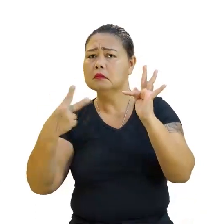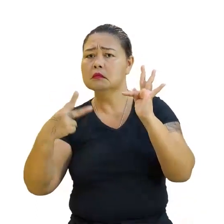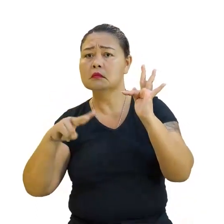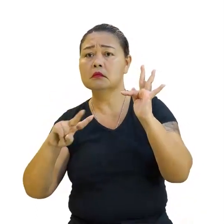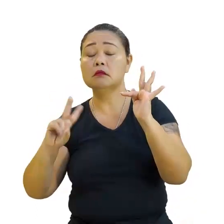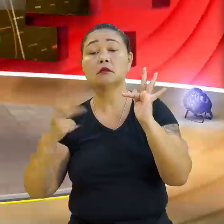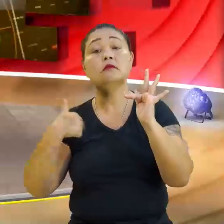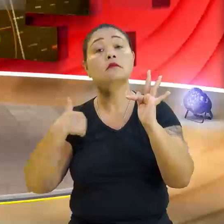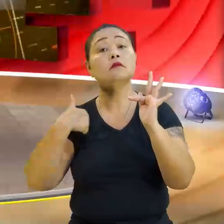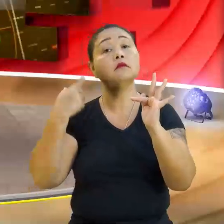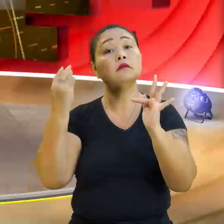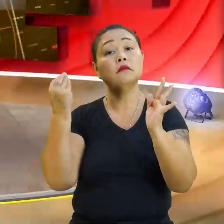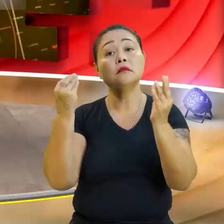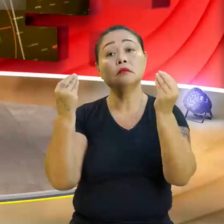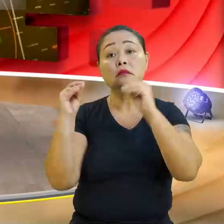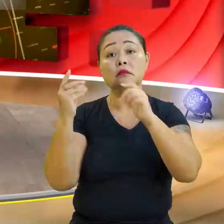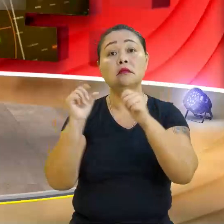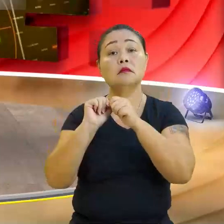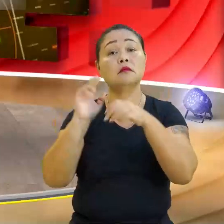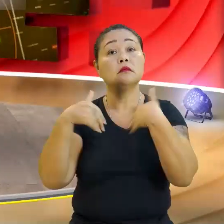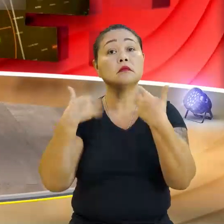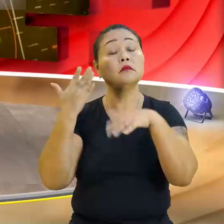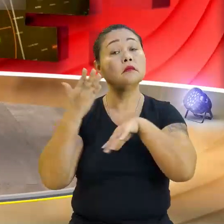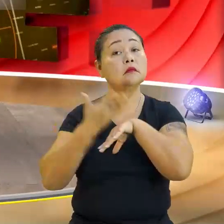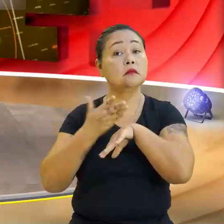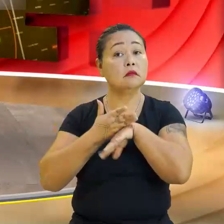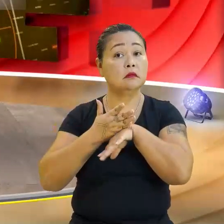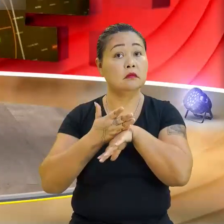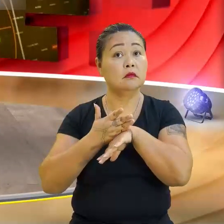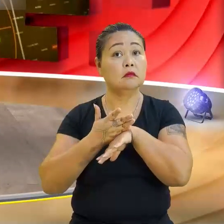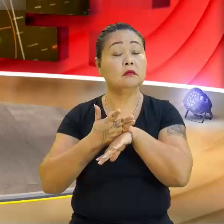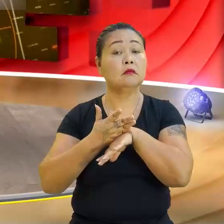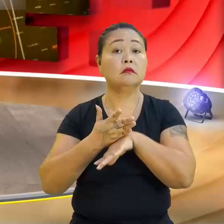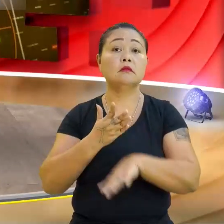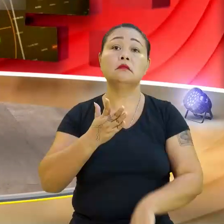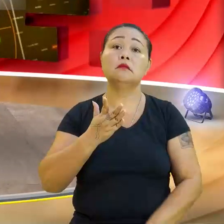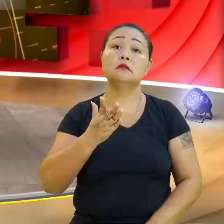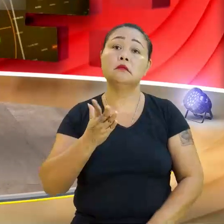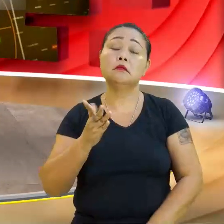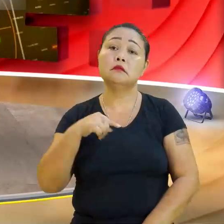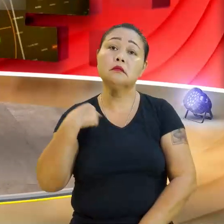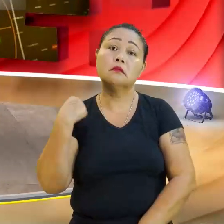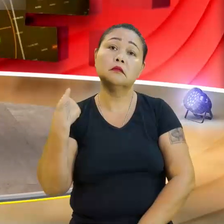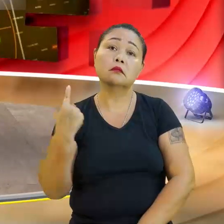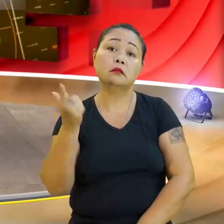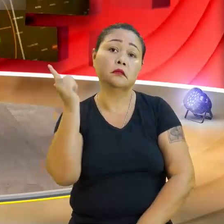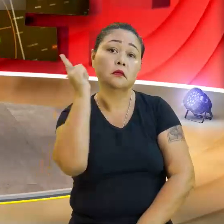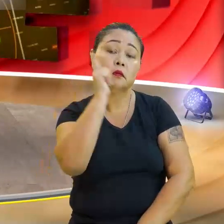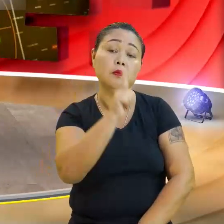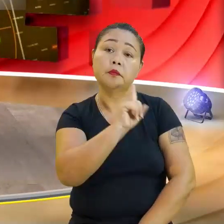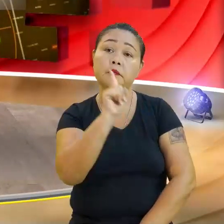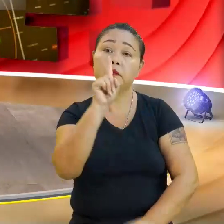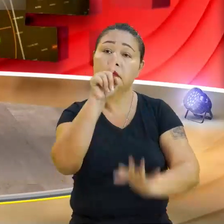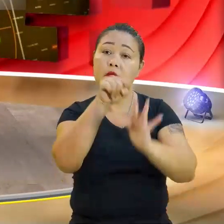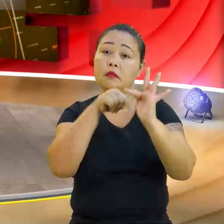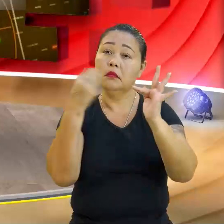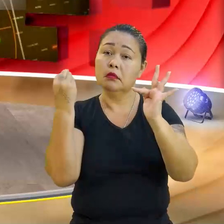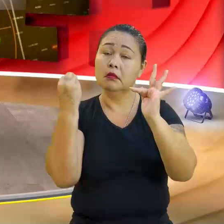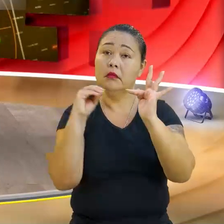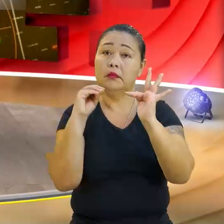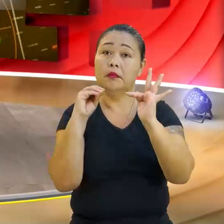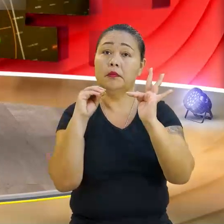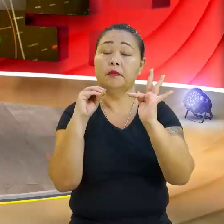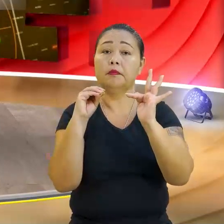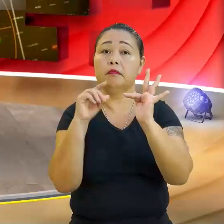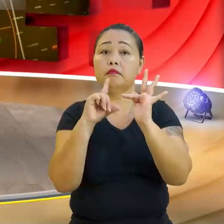Daí nós podemos colocar aqui uma situação prática, não é? Do nosso... Nós não conseguimos encontrar nenhum gráfico para encaixar aqui, porque os